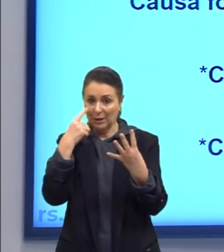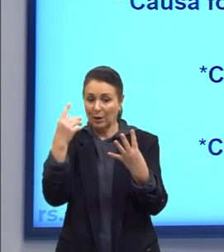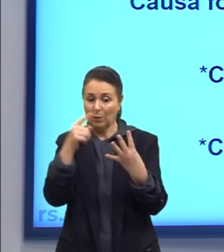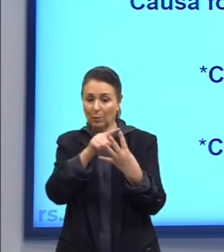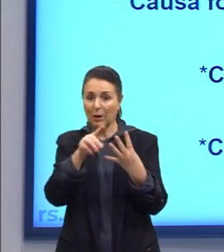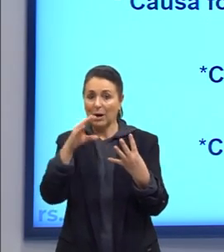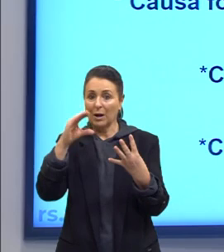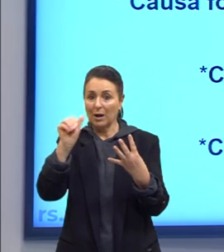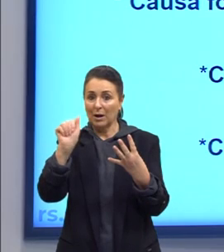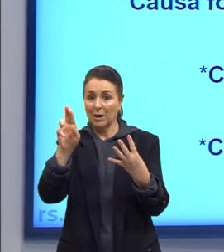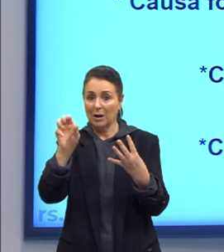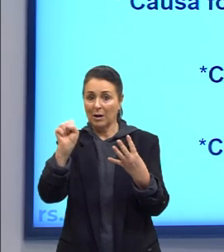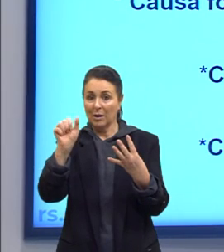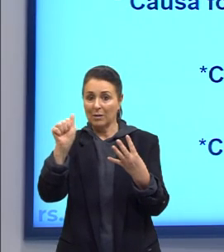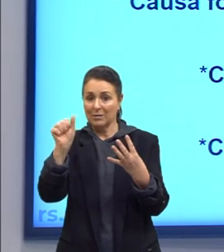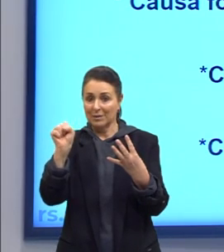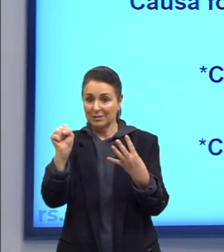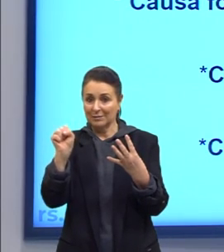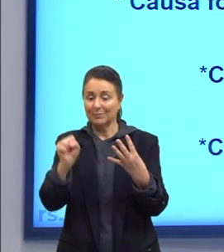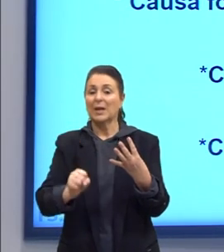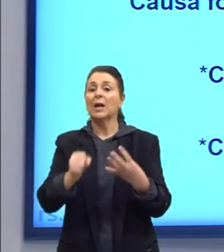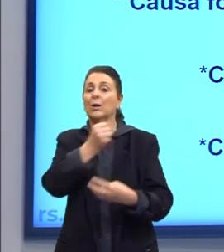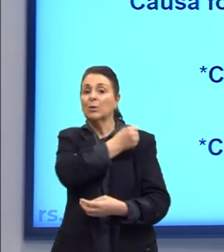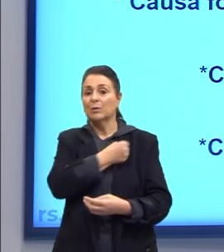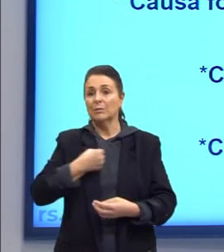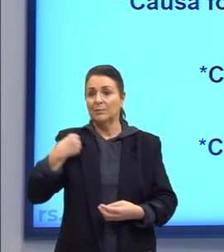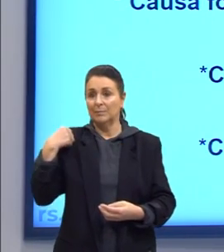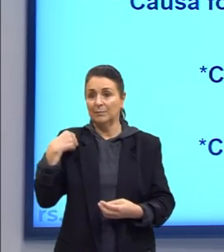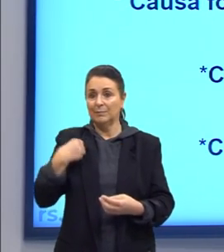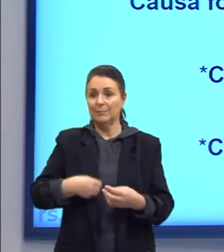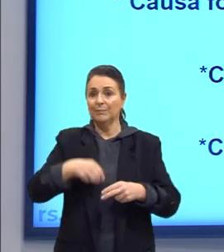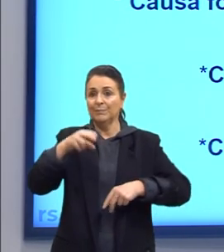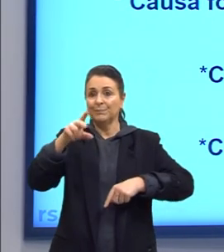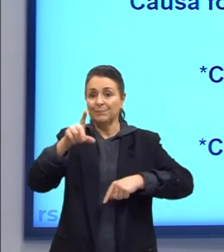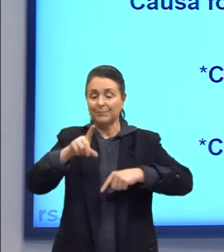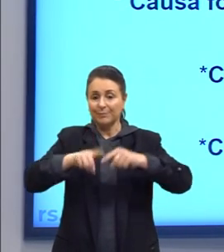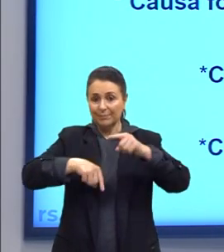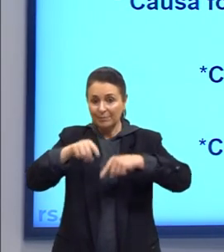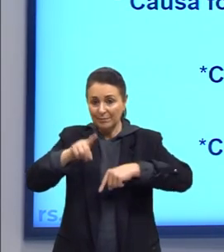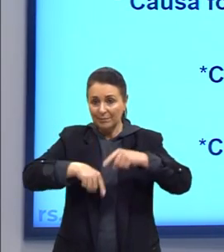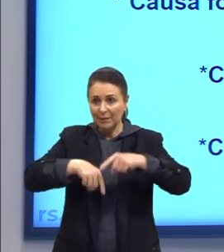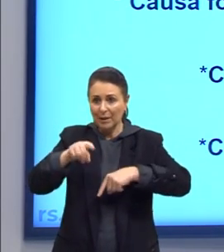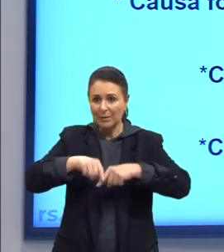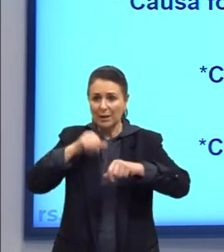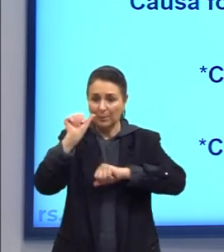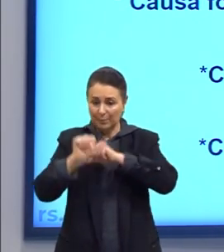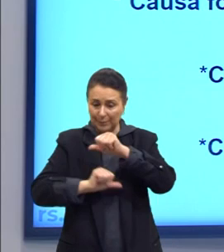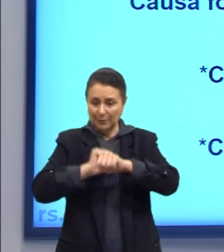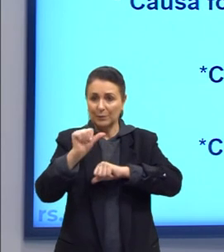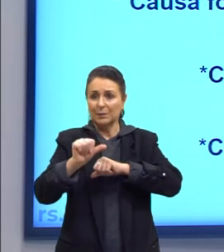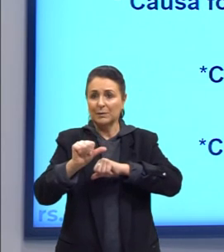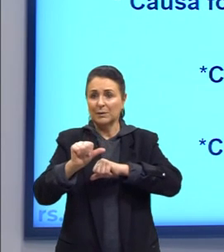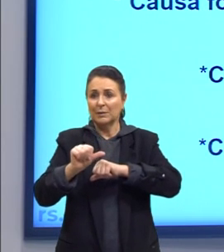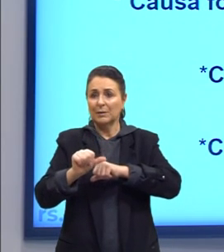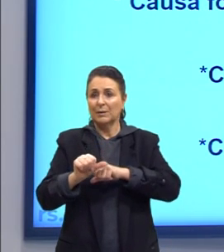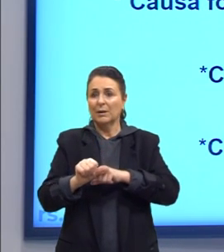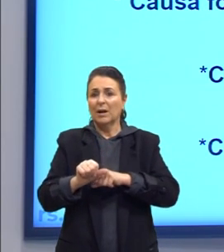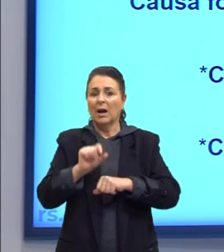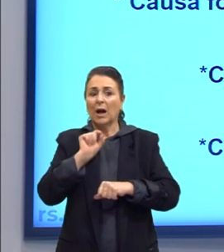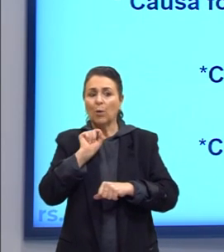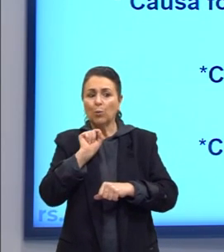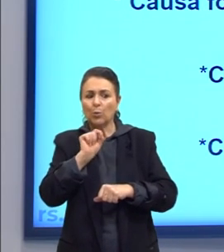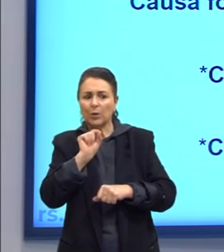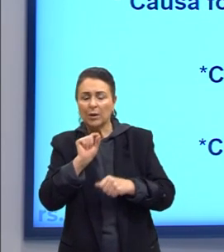Aristóteles. A causa material, essa mudança do ato para a potência. Olha aqui. Aquilo de que é